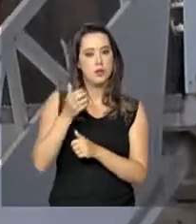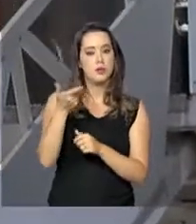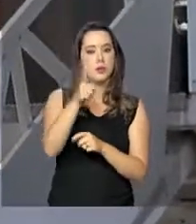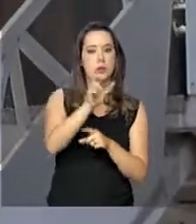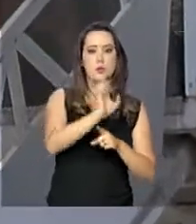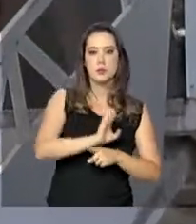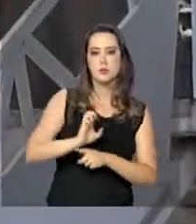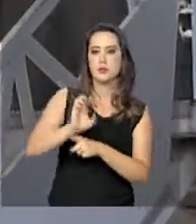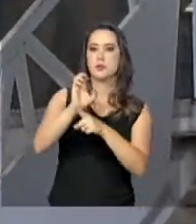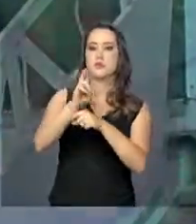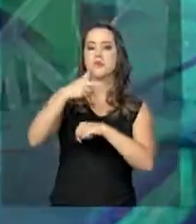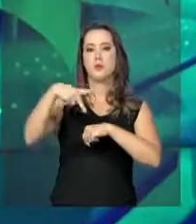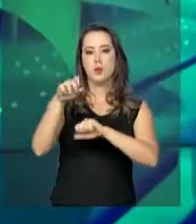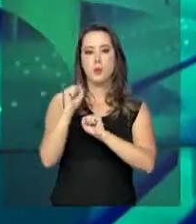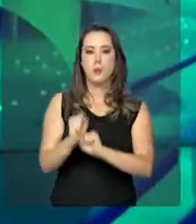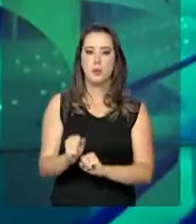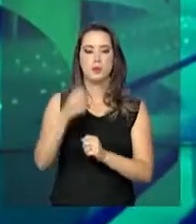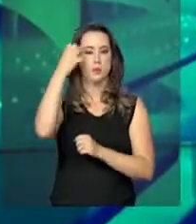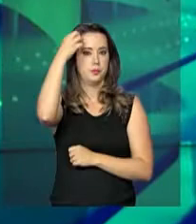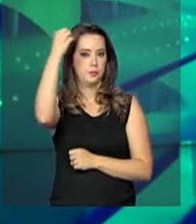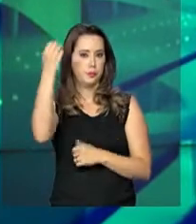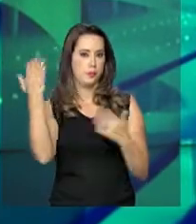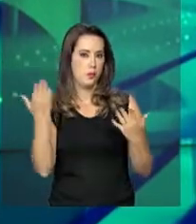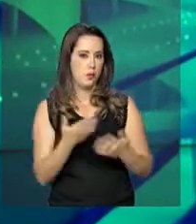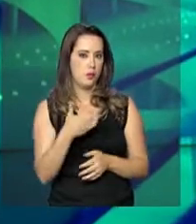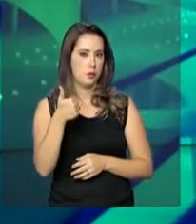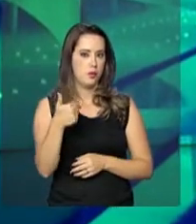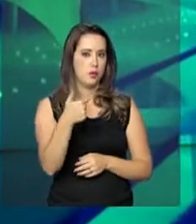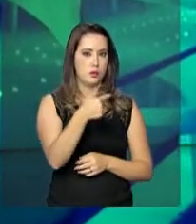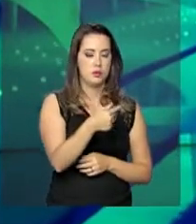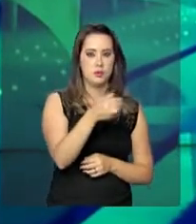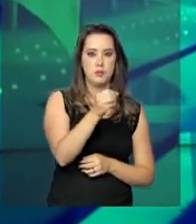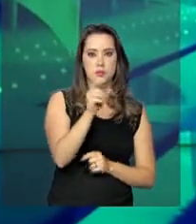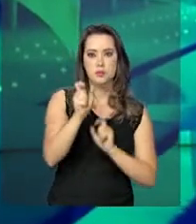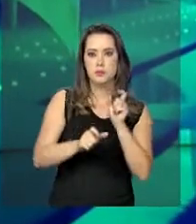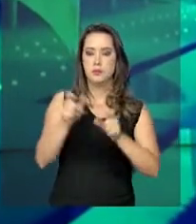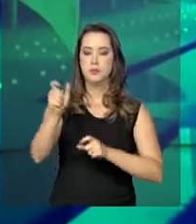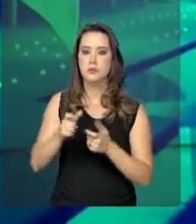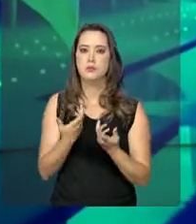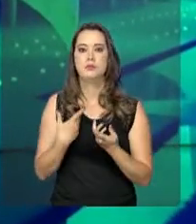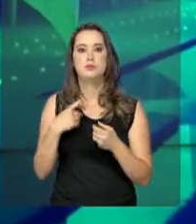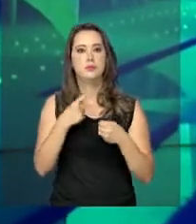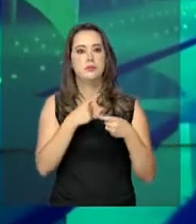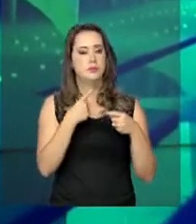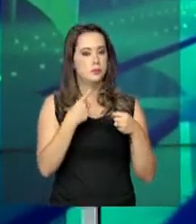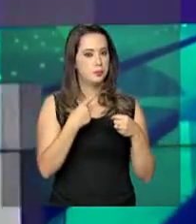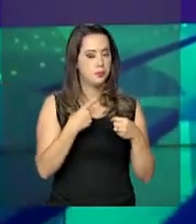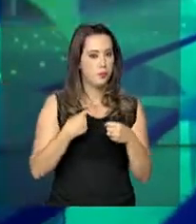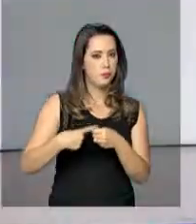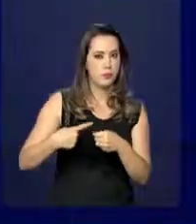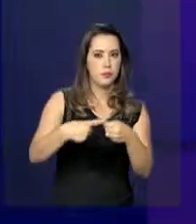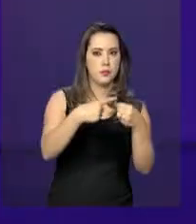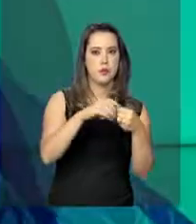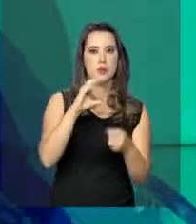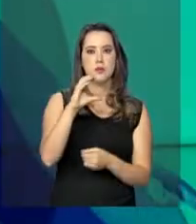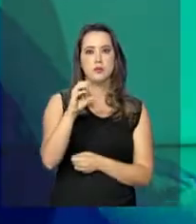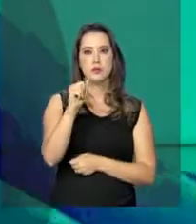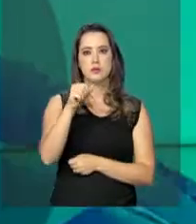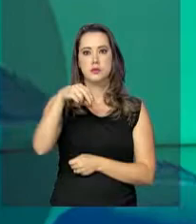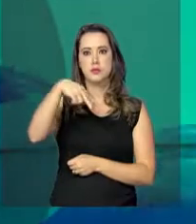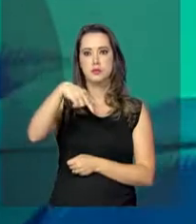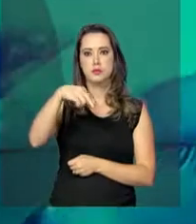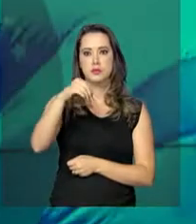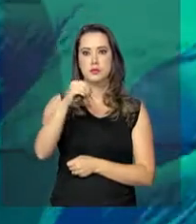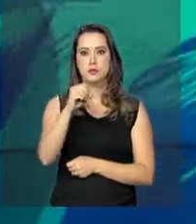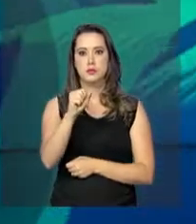outros estados do país. Hoje, 170 imigrantes foram levados para os municípios de Canoas e Esteio, no Rio